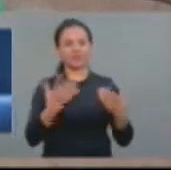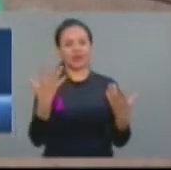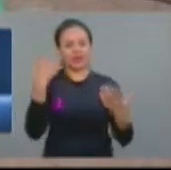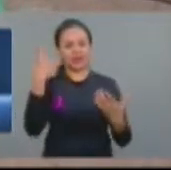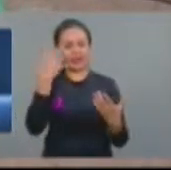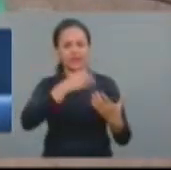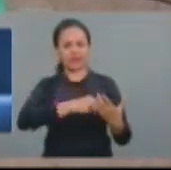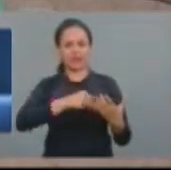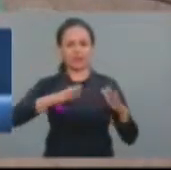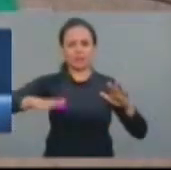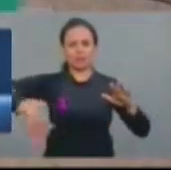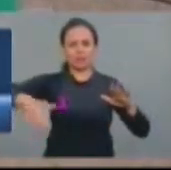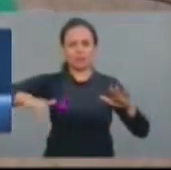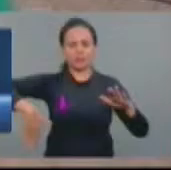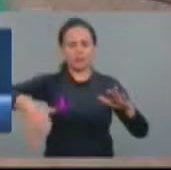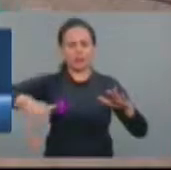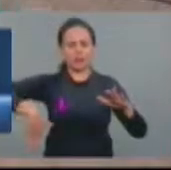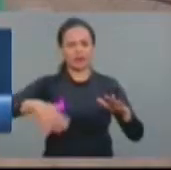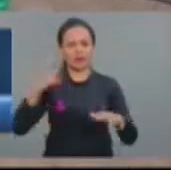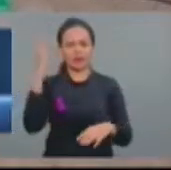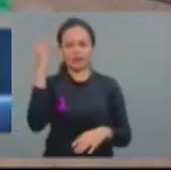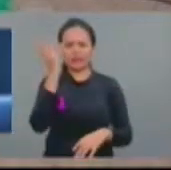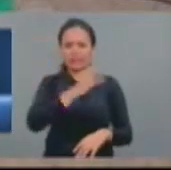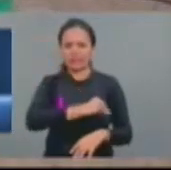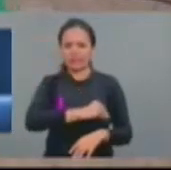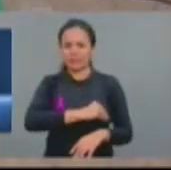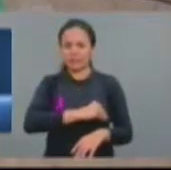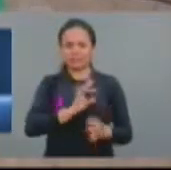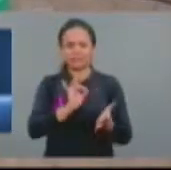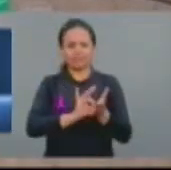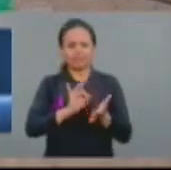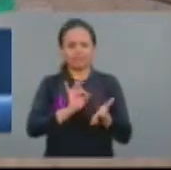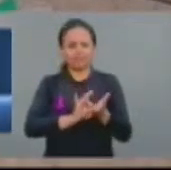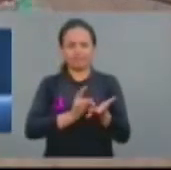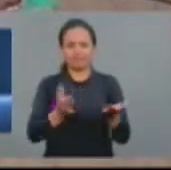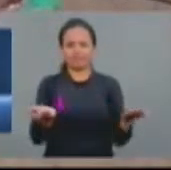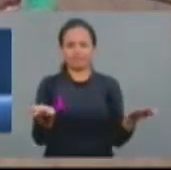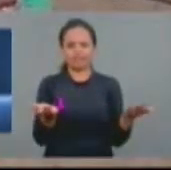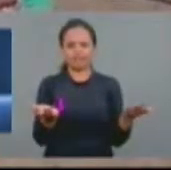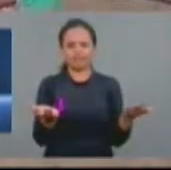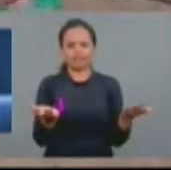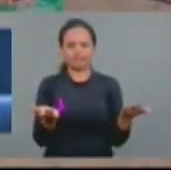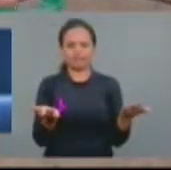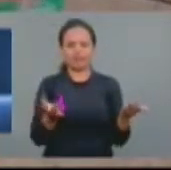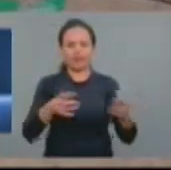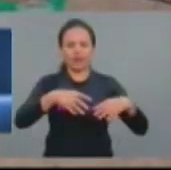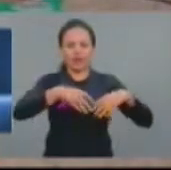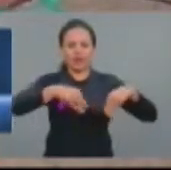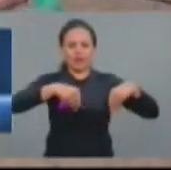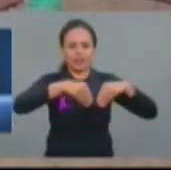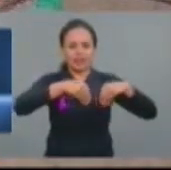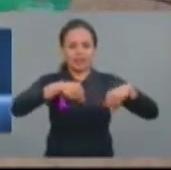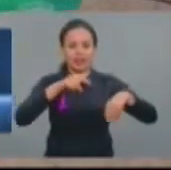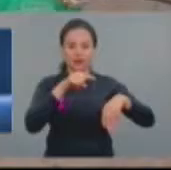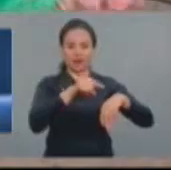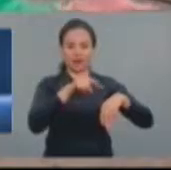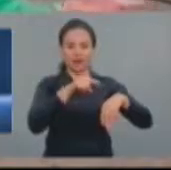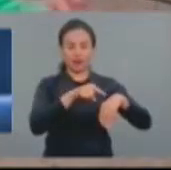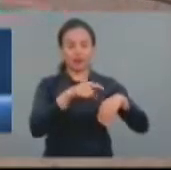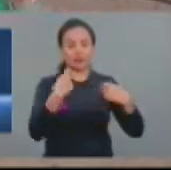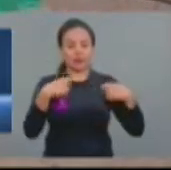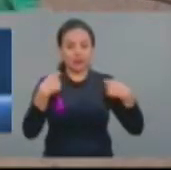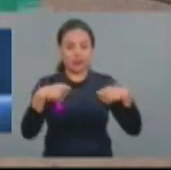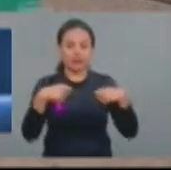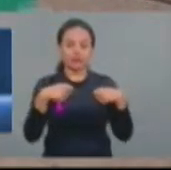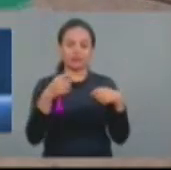É uma praia, deputado Sérgio Há, como poucas no Brasil. É um lugar rústico, aquela terra ainda que é a se descobrir.